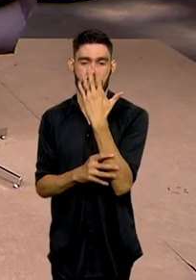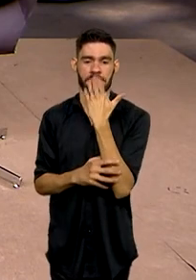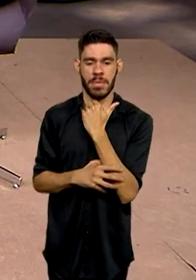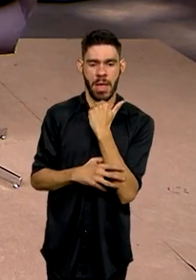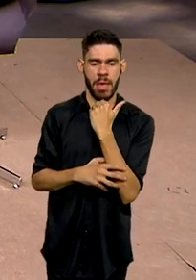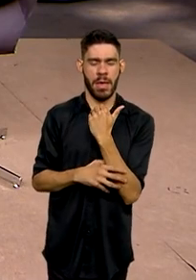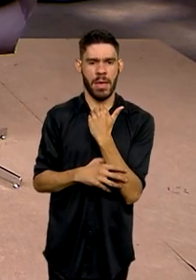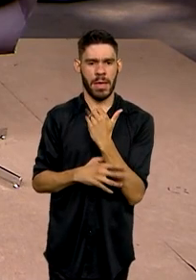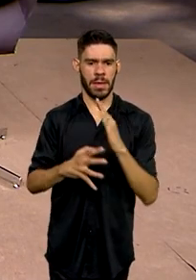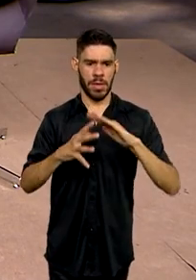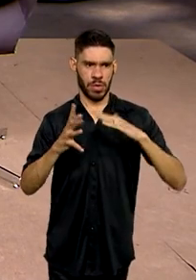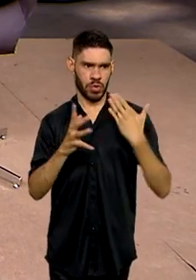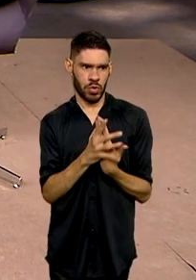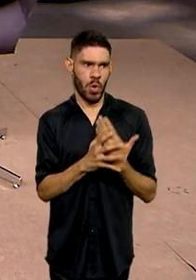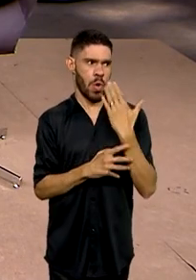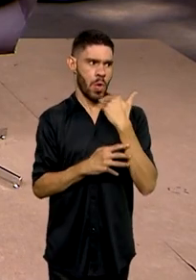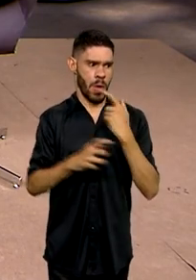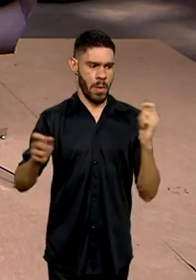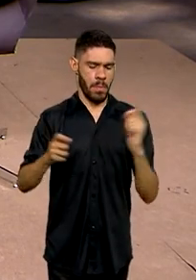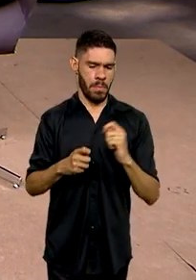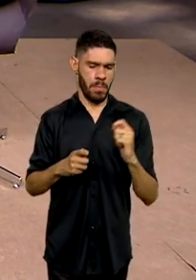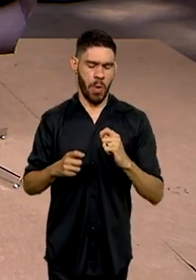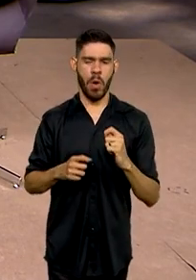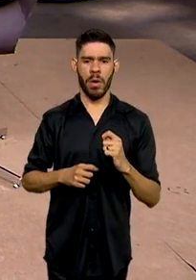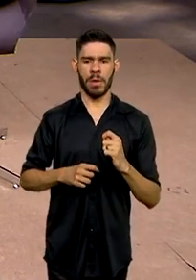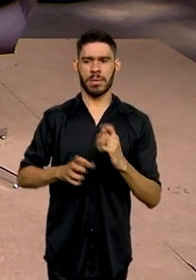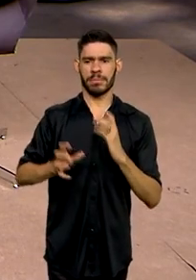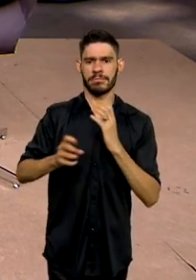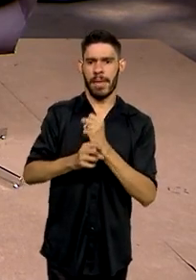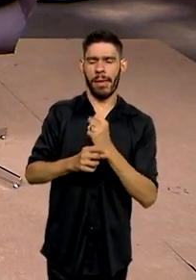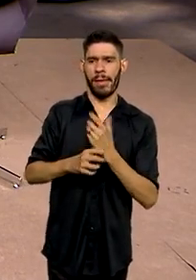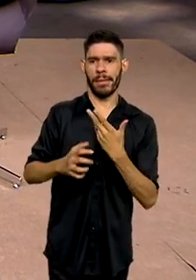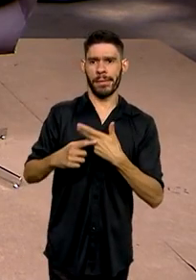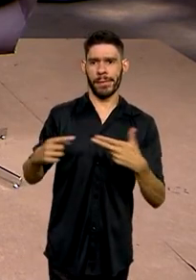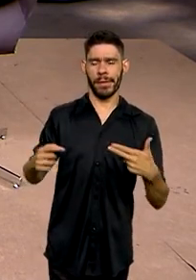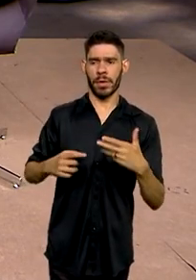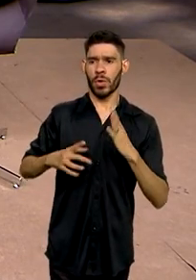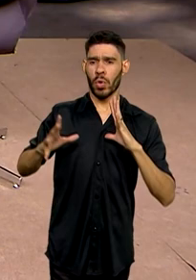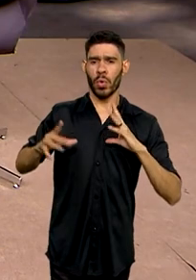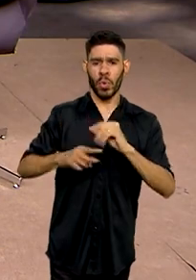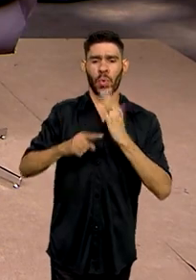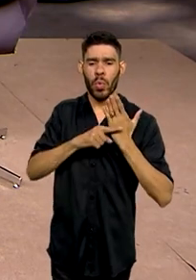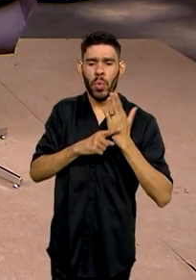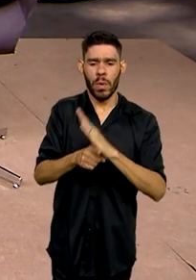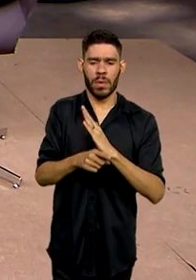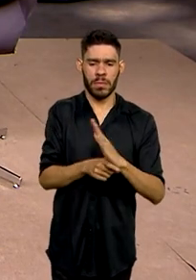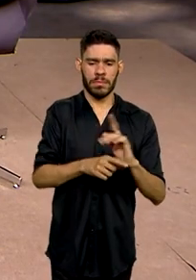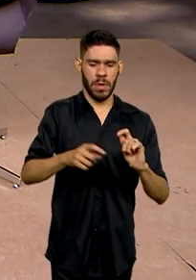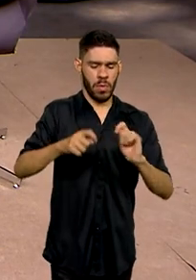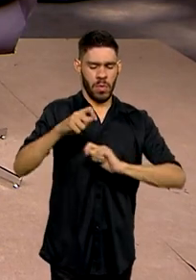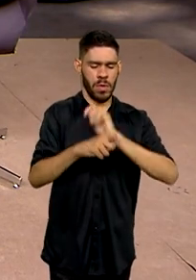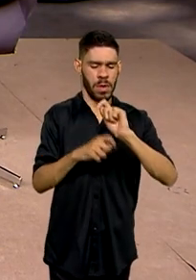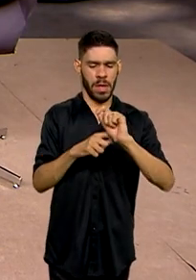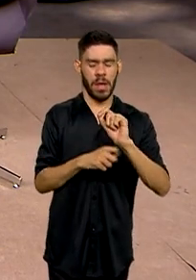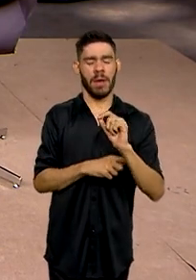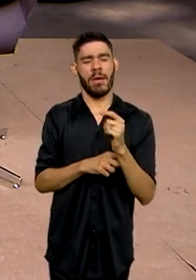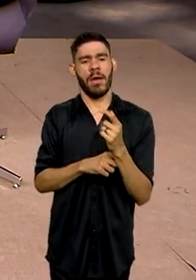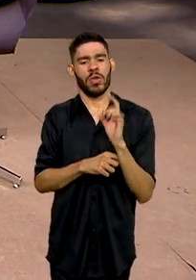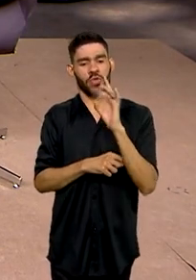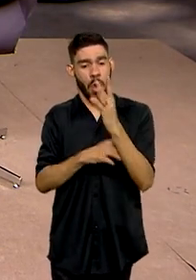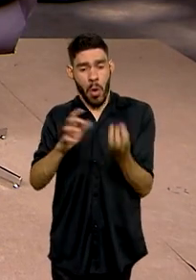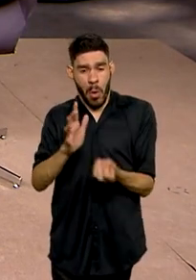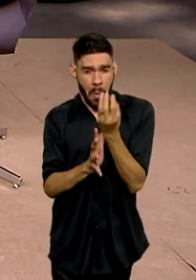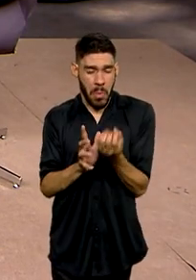ter a merenda escolar, ter as compras públicas, tudo isso ajudar para que, não só se tenha